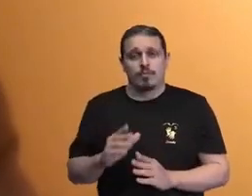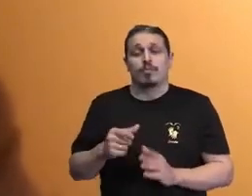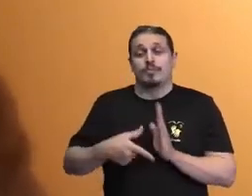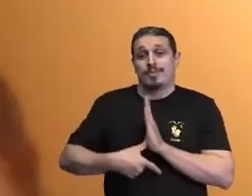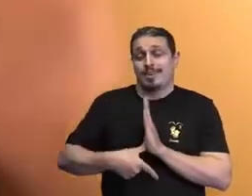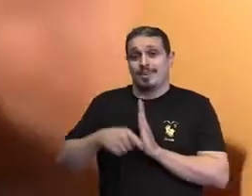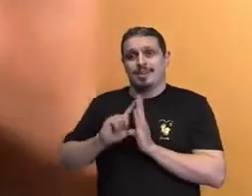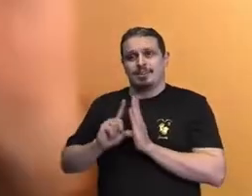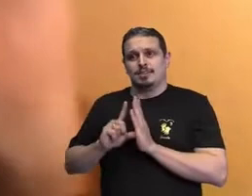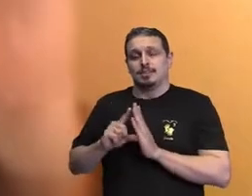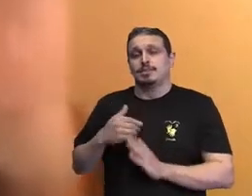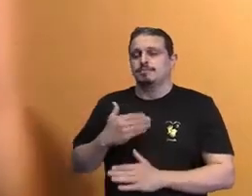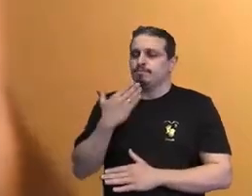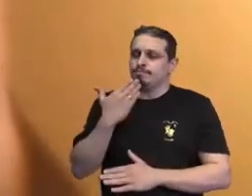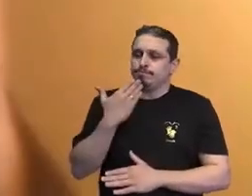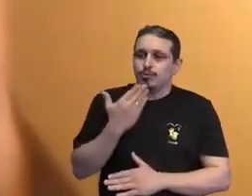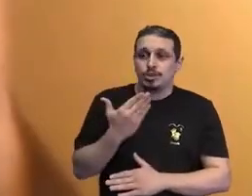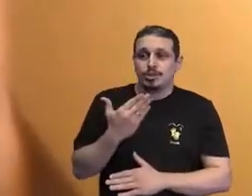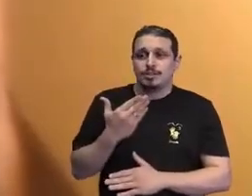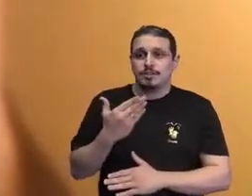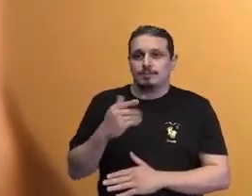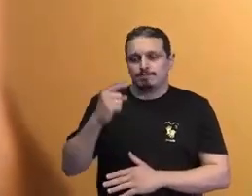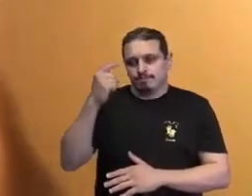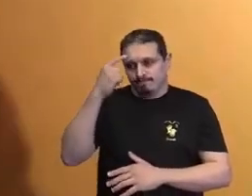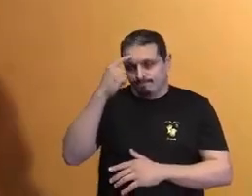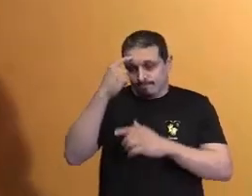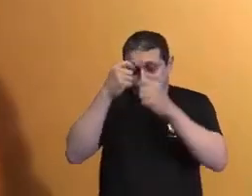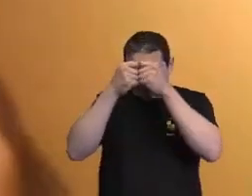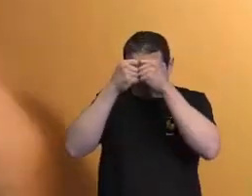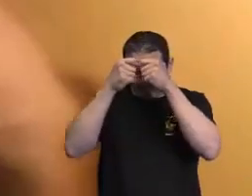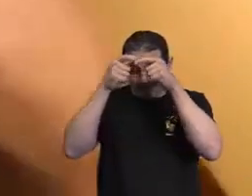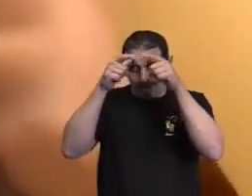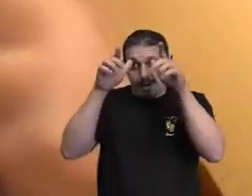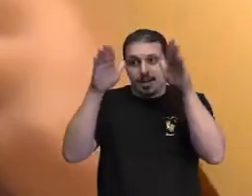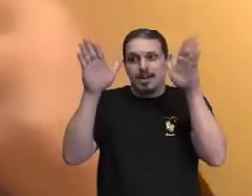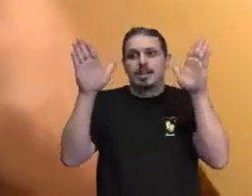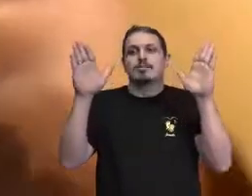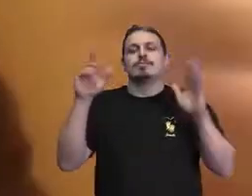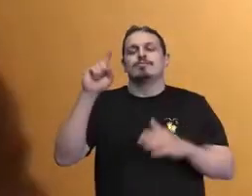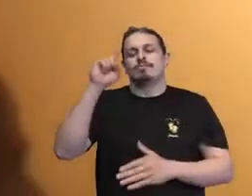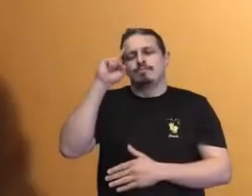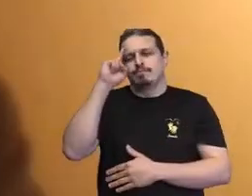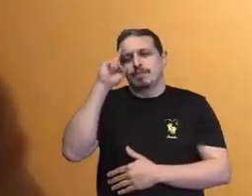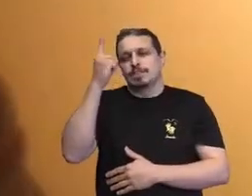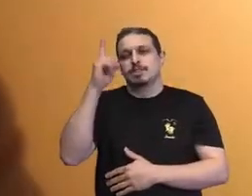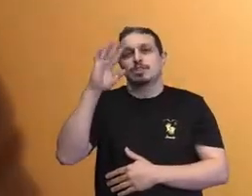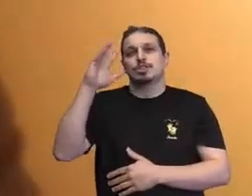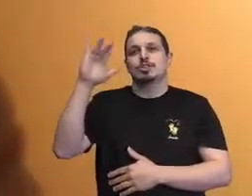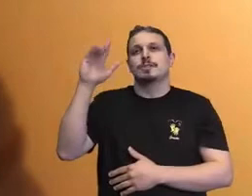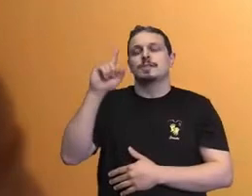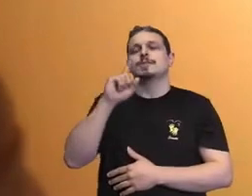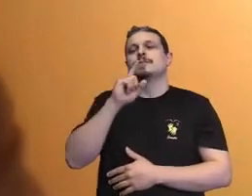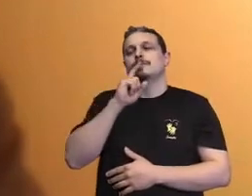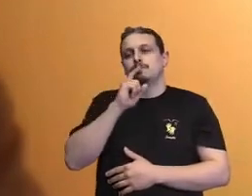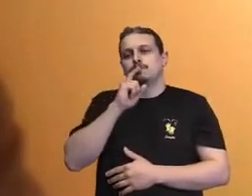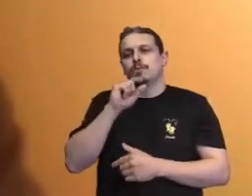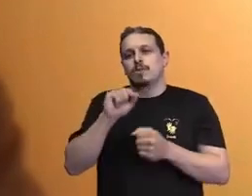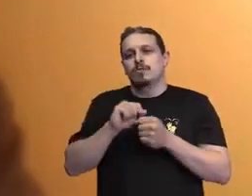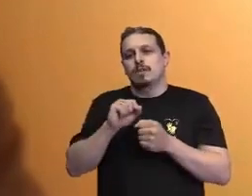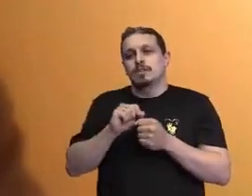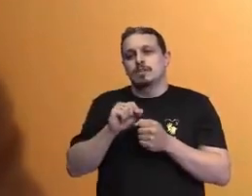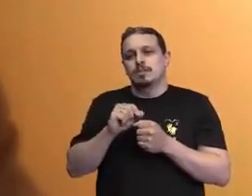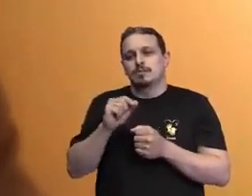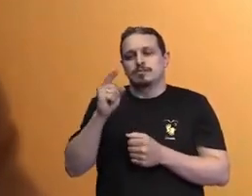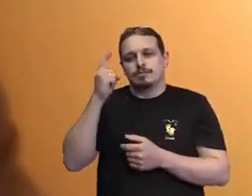impedir que a nossa cabeça reduza a capacidade de refletir, de lidar, de meditar. Que bom que